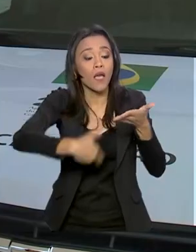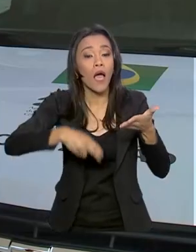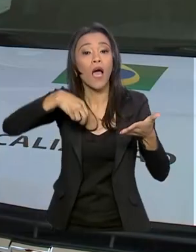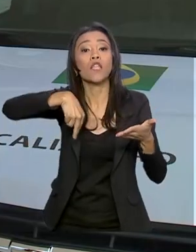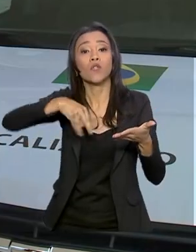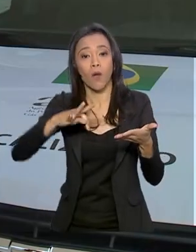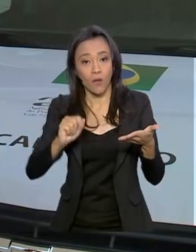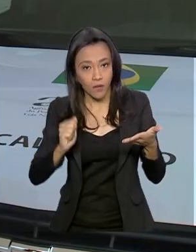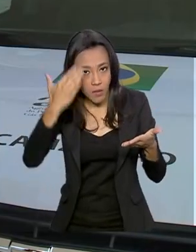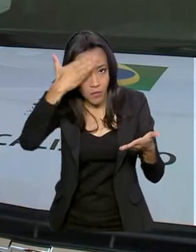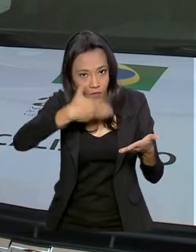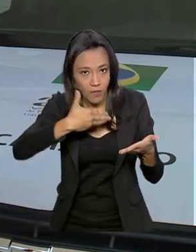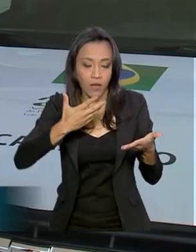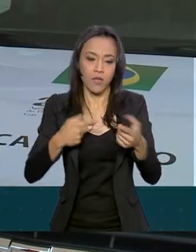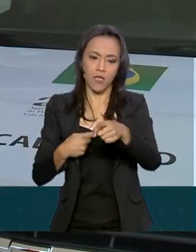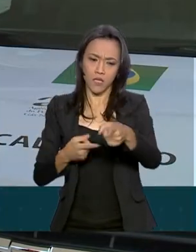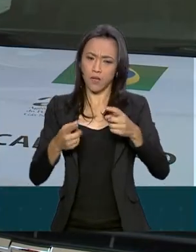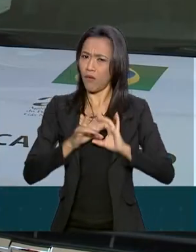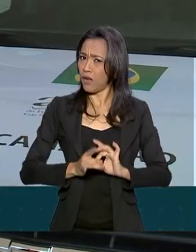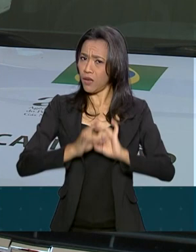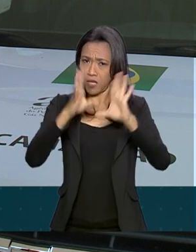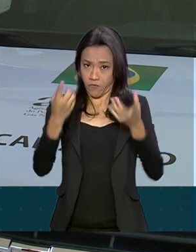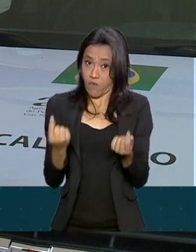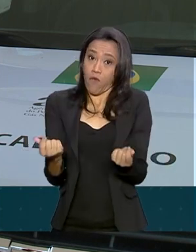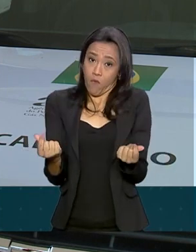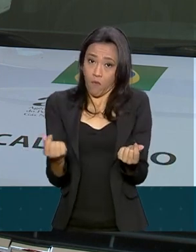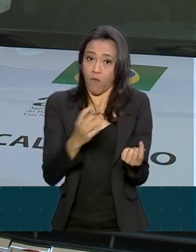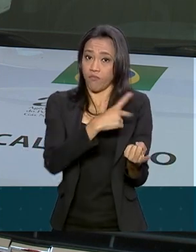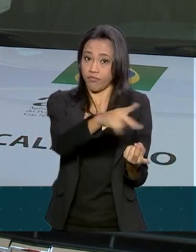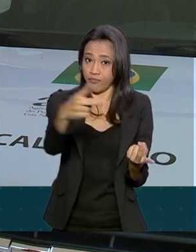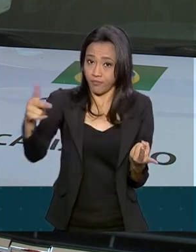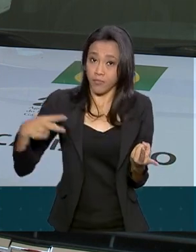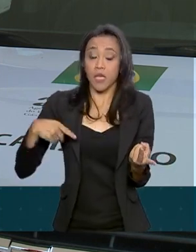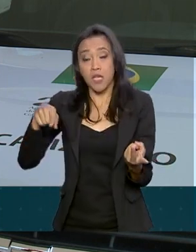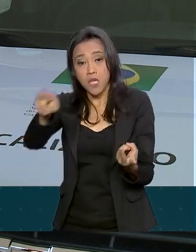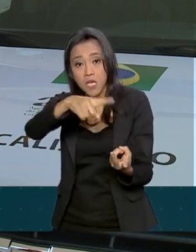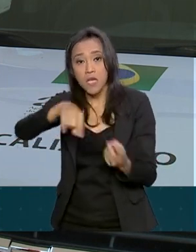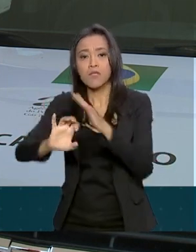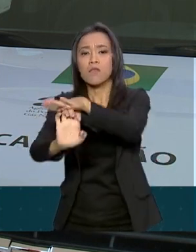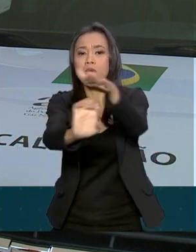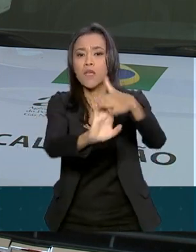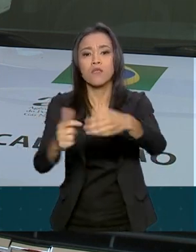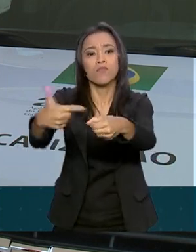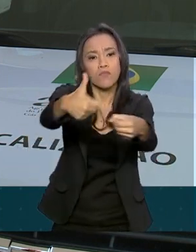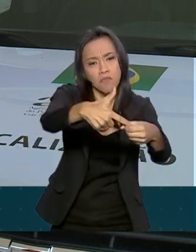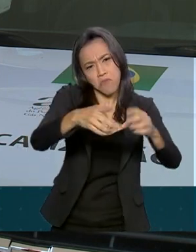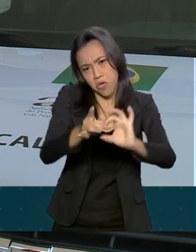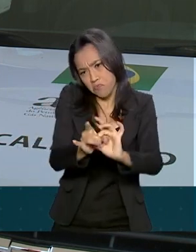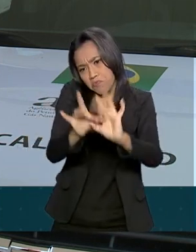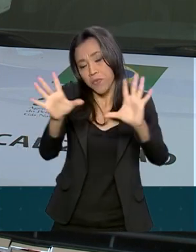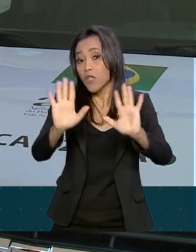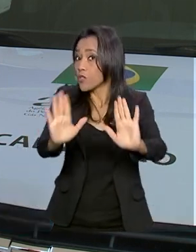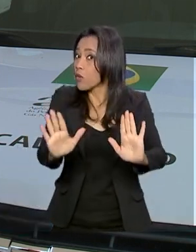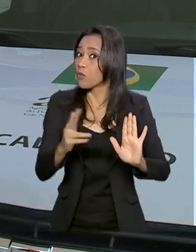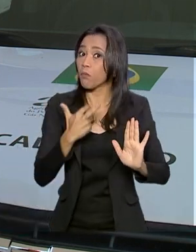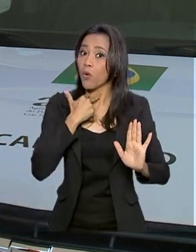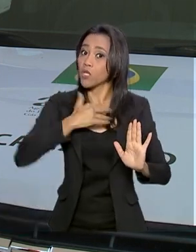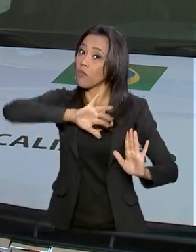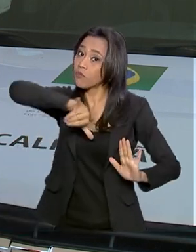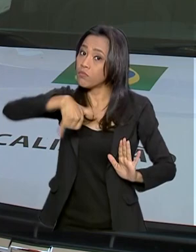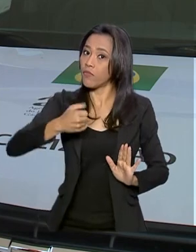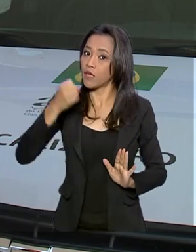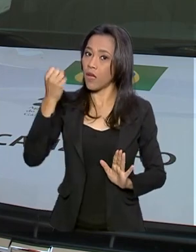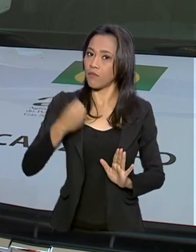Segundo a ANP, o preço é livre e o fornecedor pode estipular o valor que quiser. Só não pode a se aproveitar